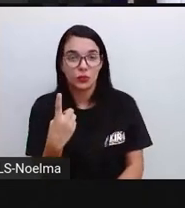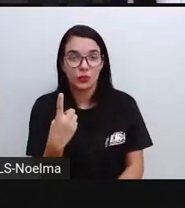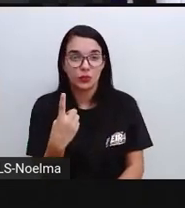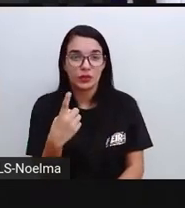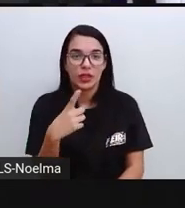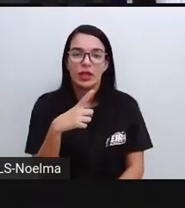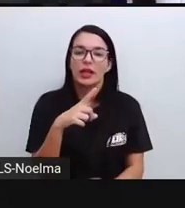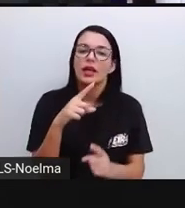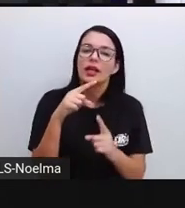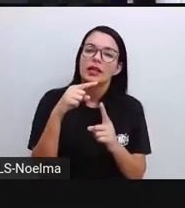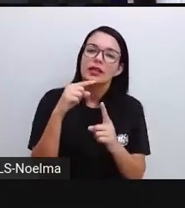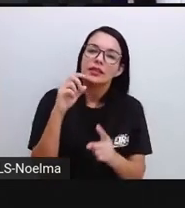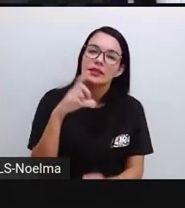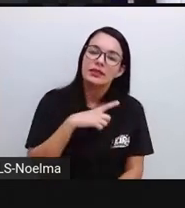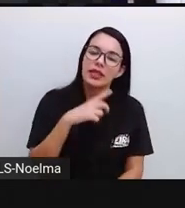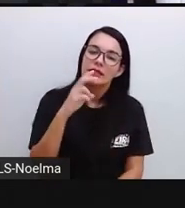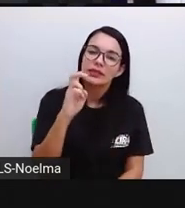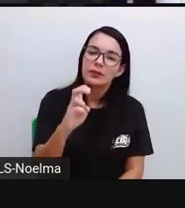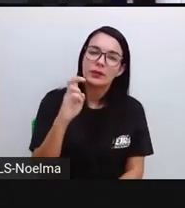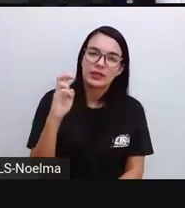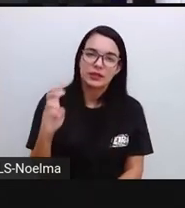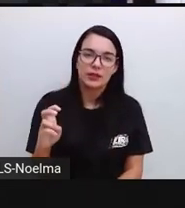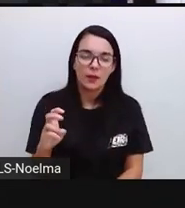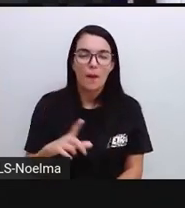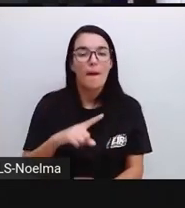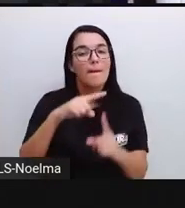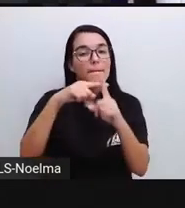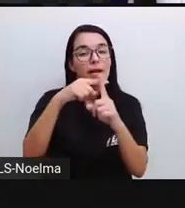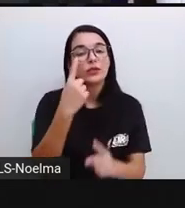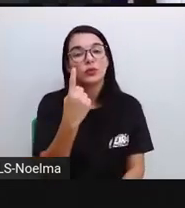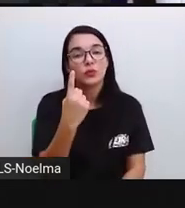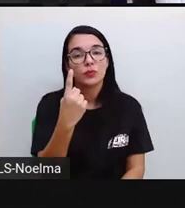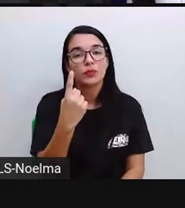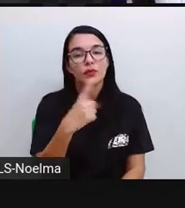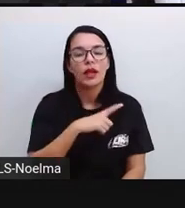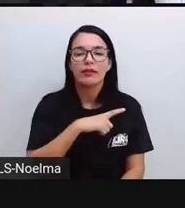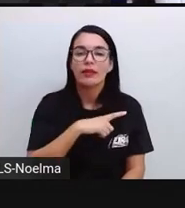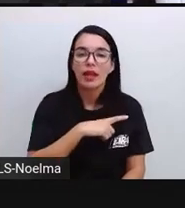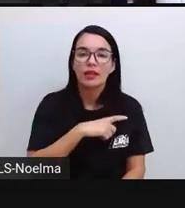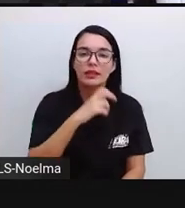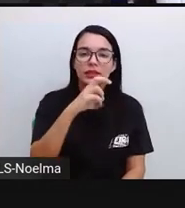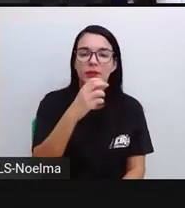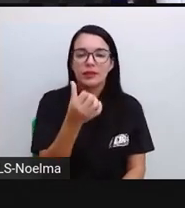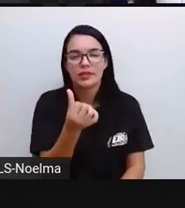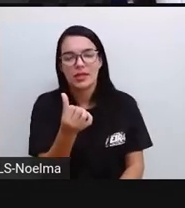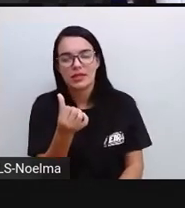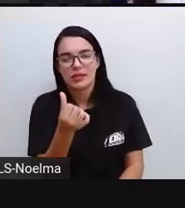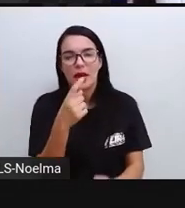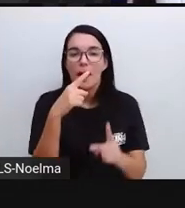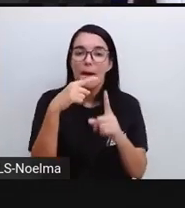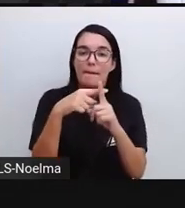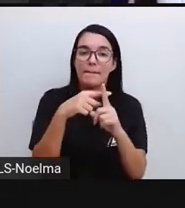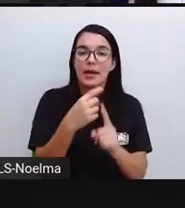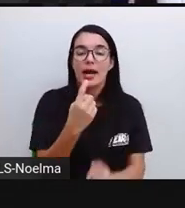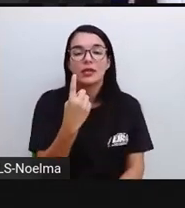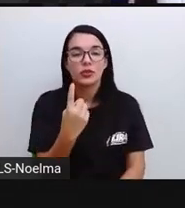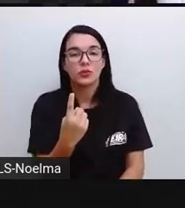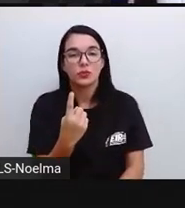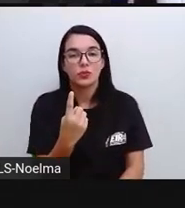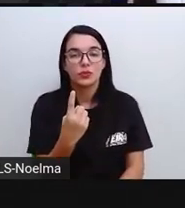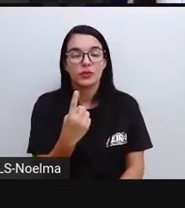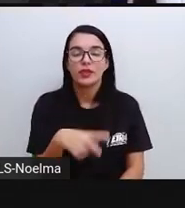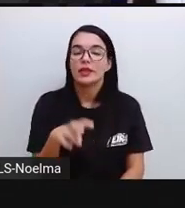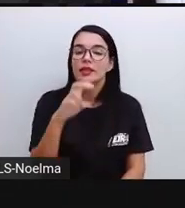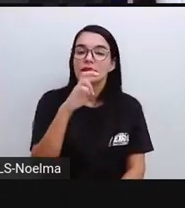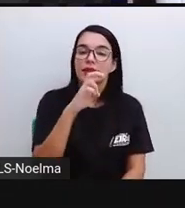um, cinquenta e cinco. Mais um, cinquenta e seis. Mais